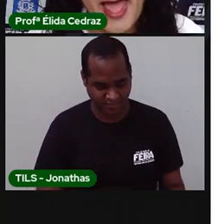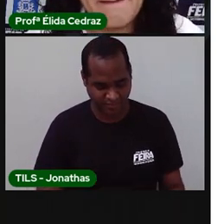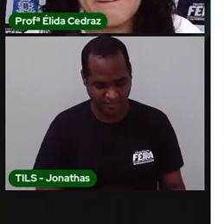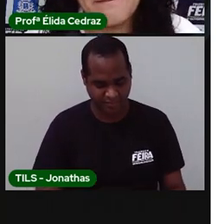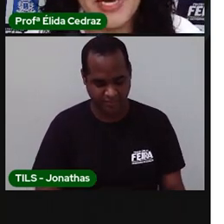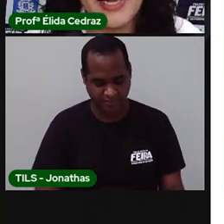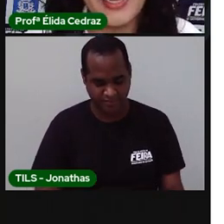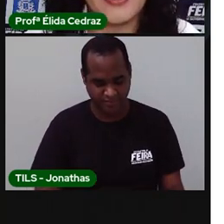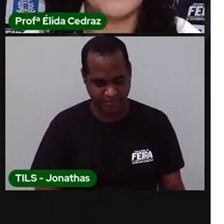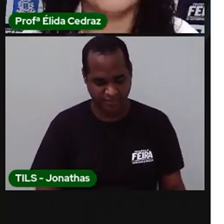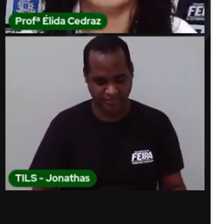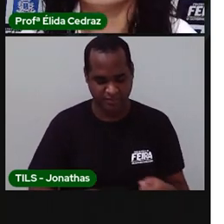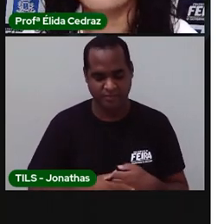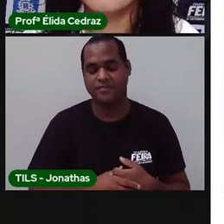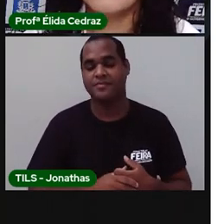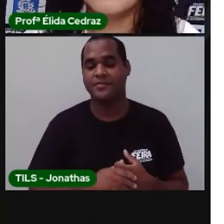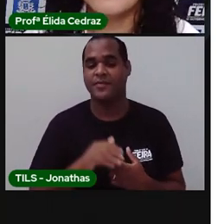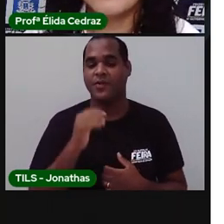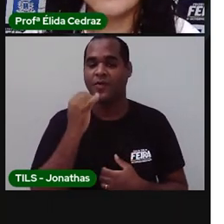Goiaba.